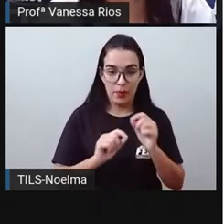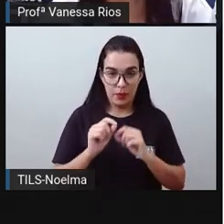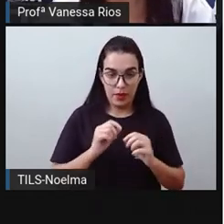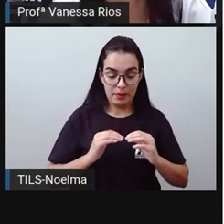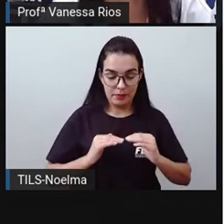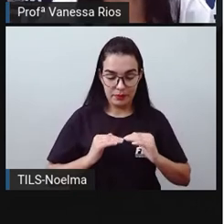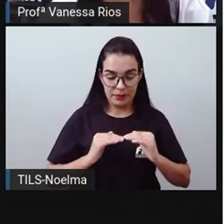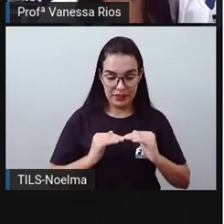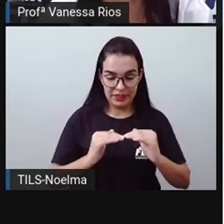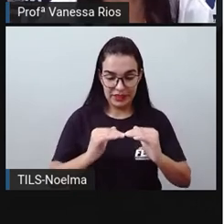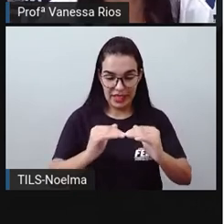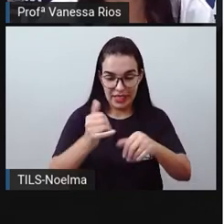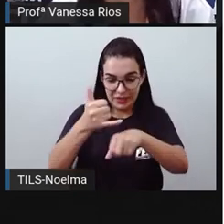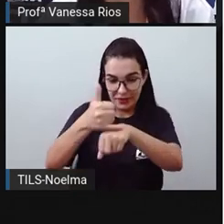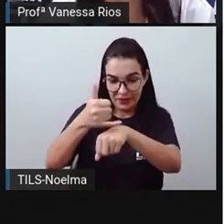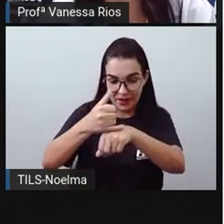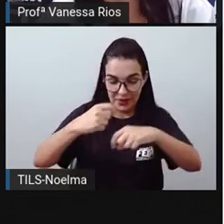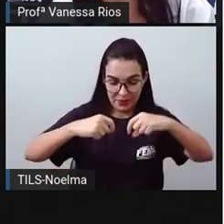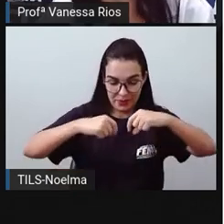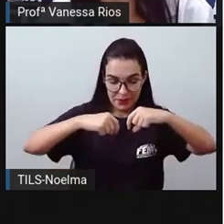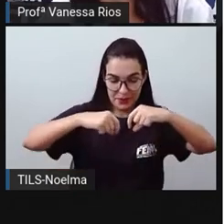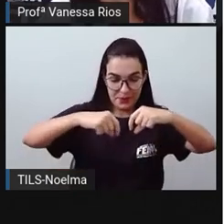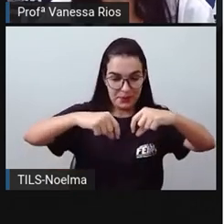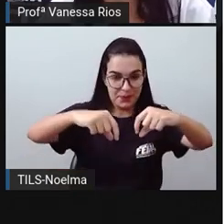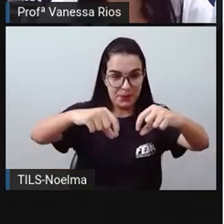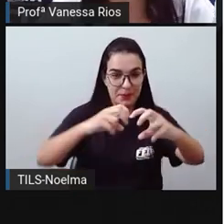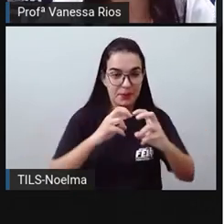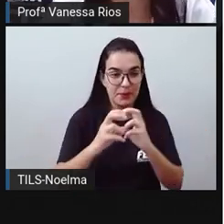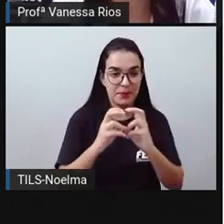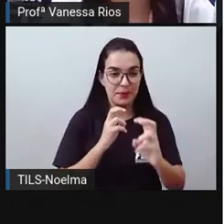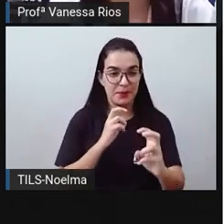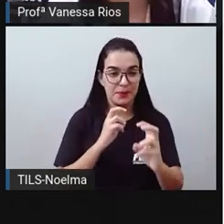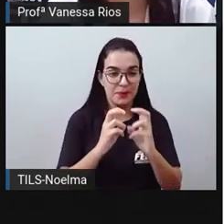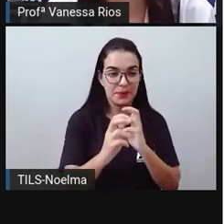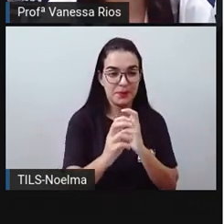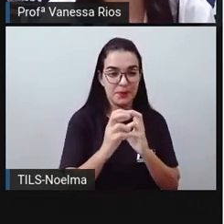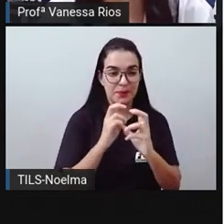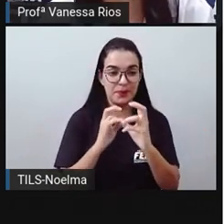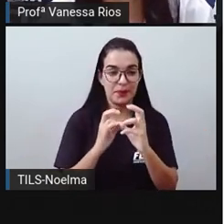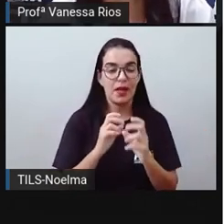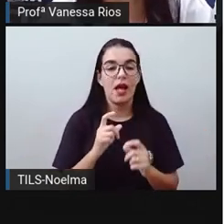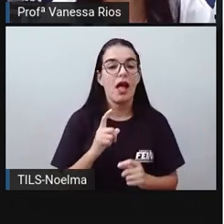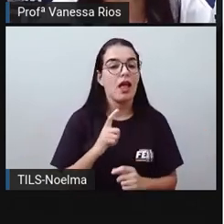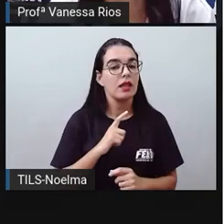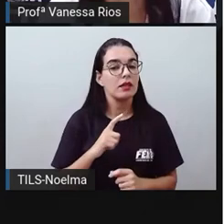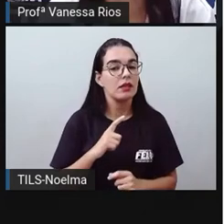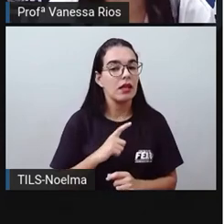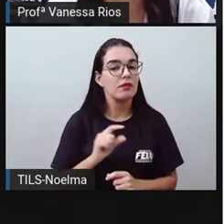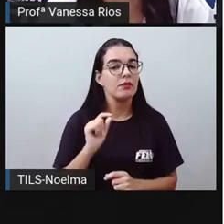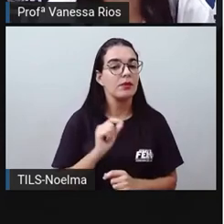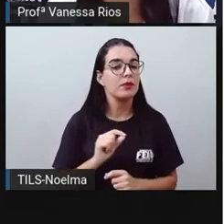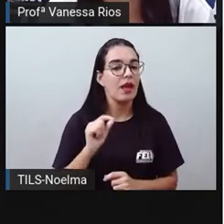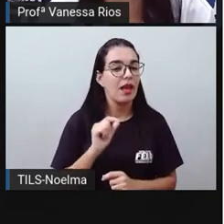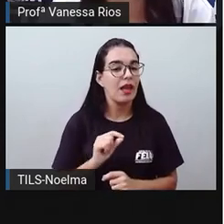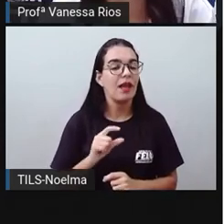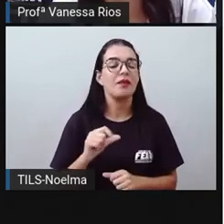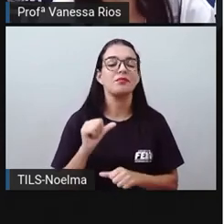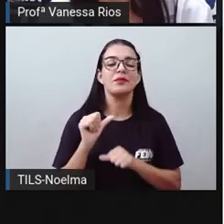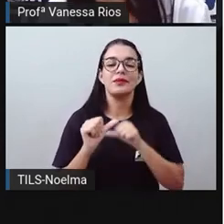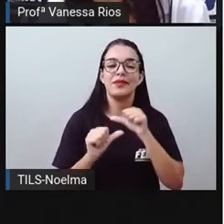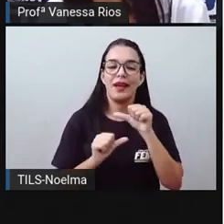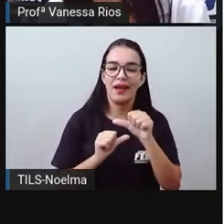construída no Brasil. Mas aí a gente observa que houve aí transformações, houveram mudanças,